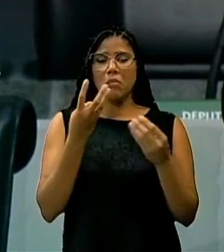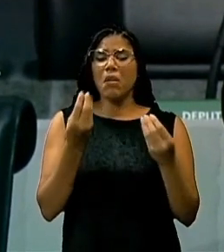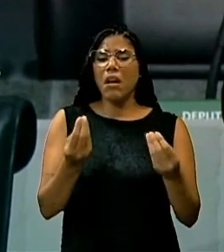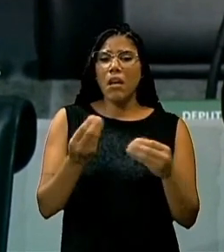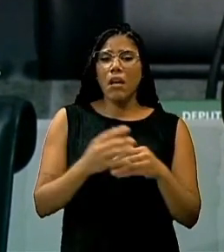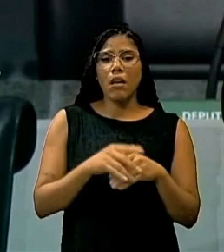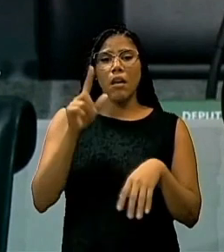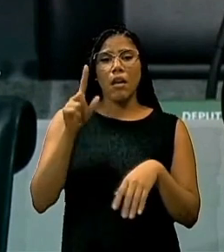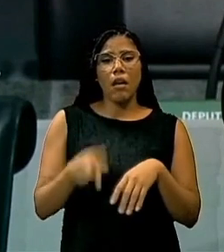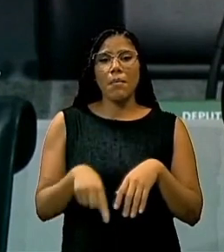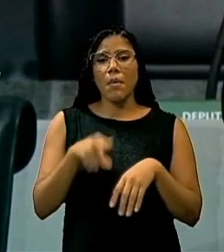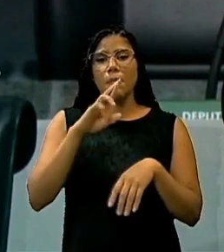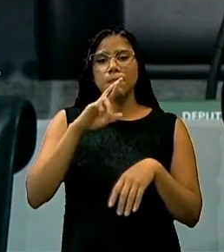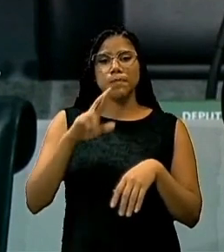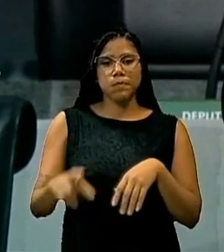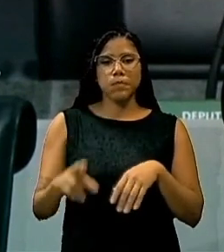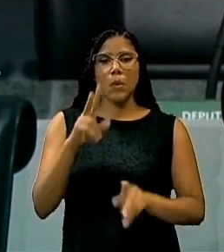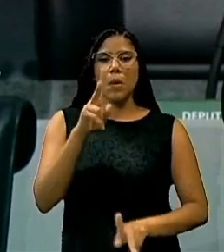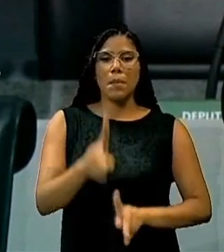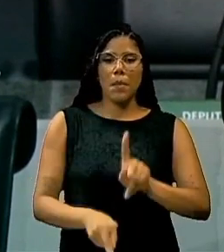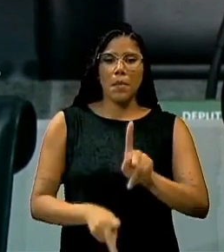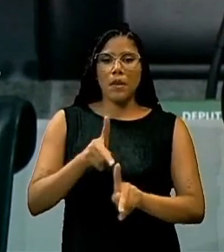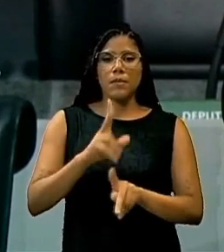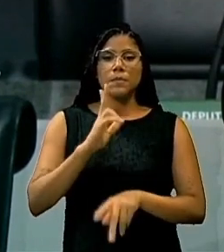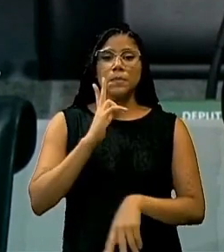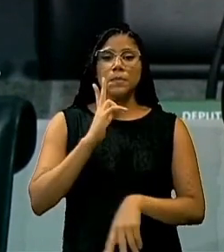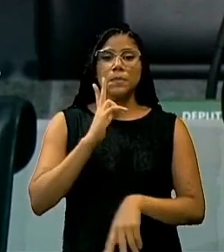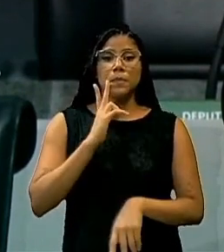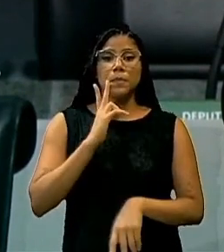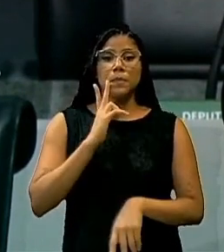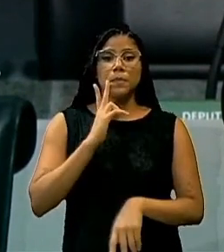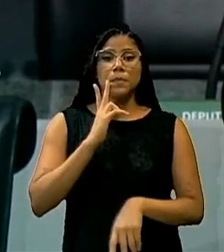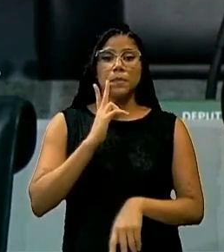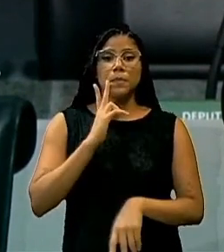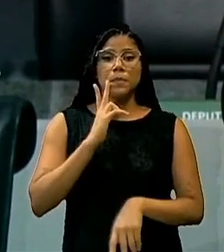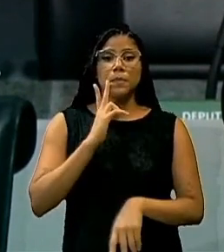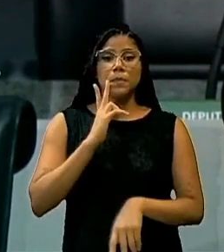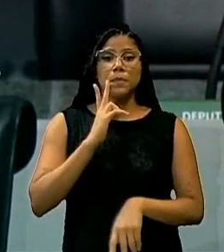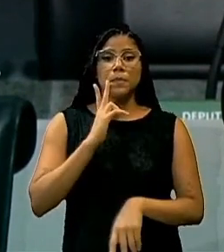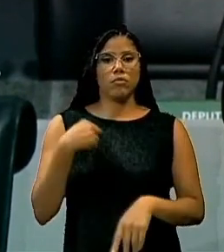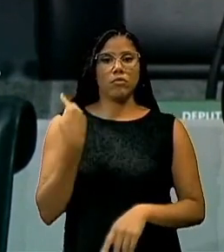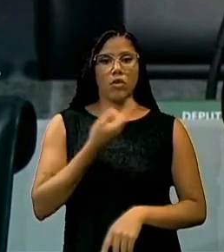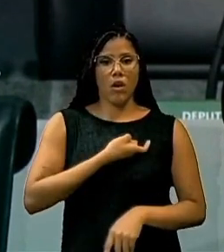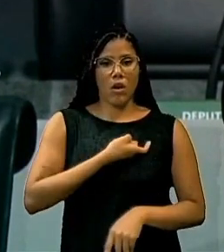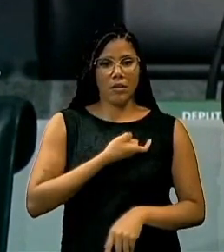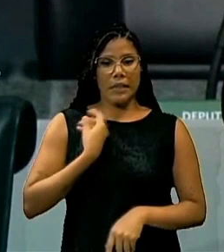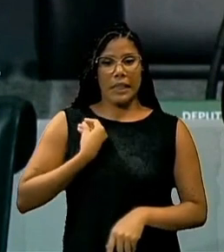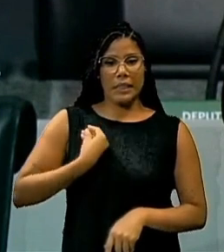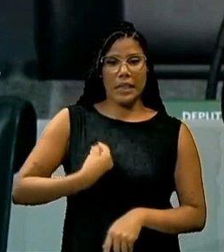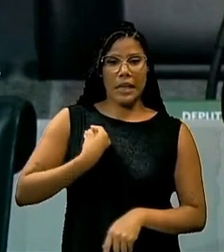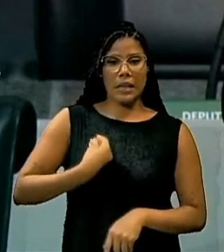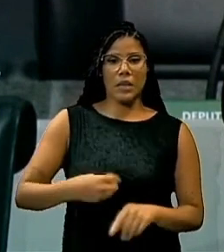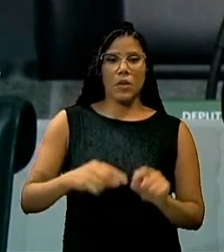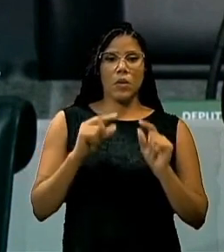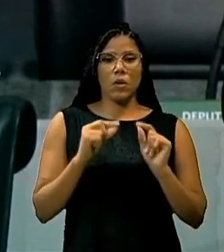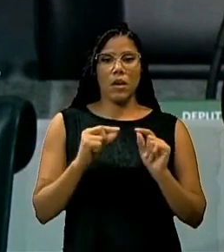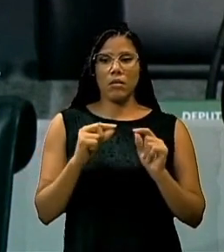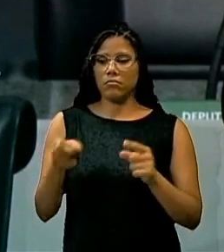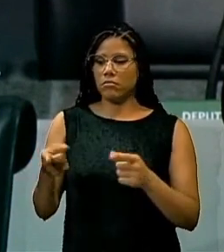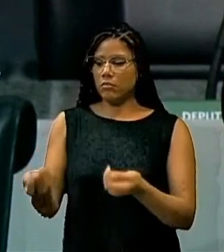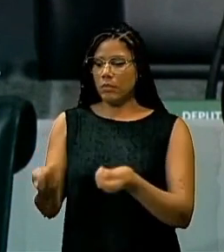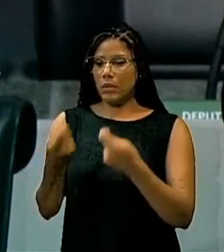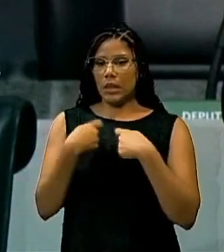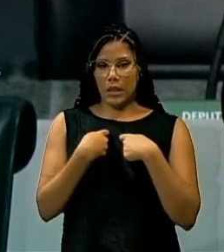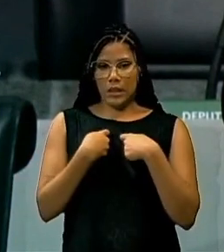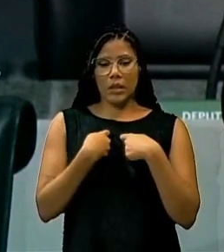retornos devidos à população cearense. Porque nós estamos aqui na perspectiva que fomos colocados